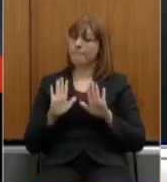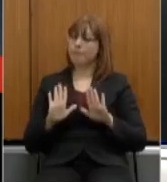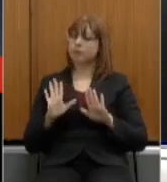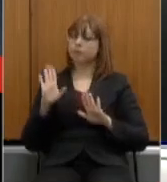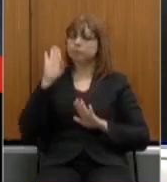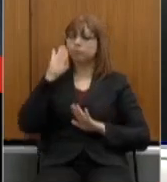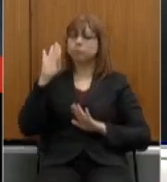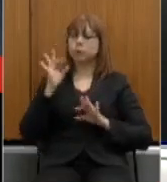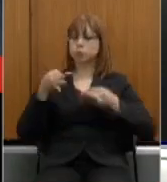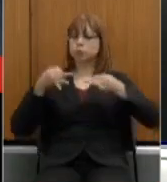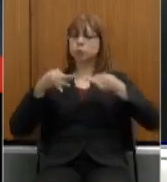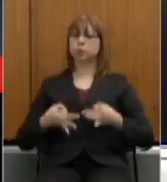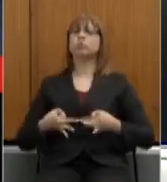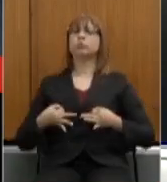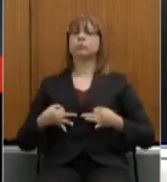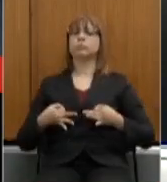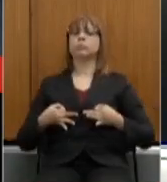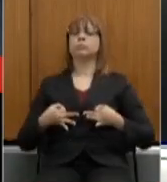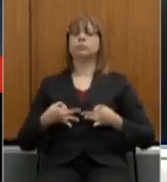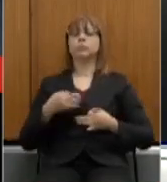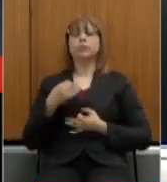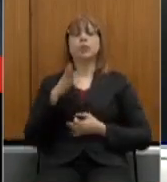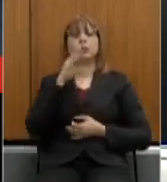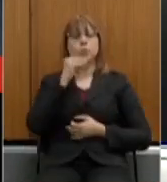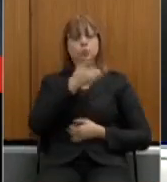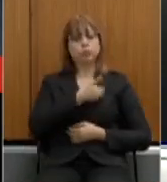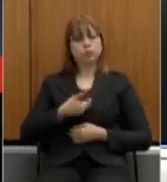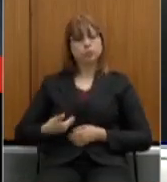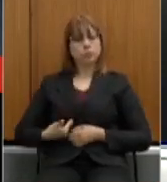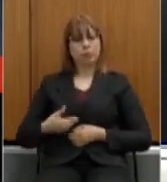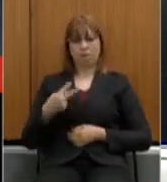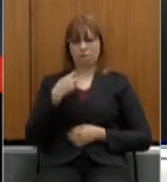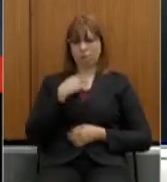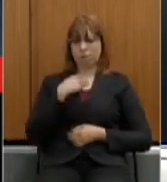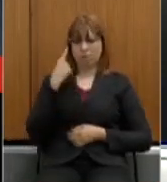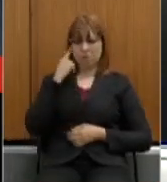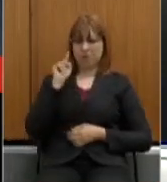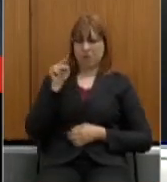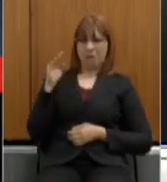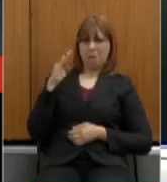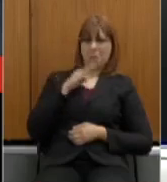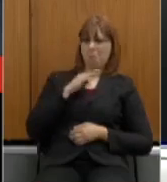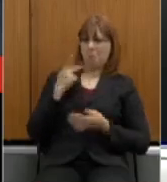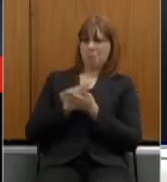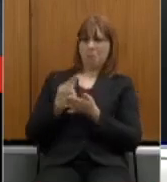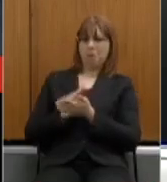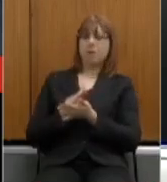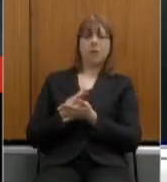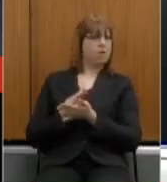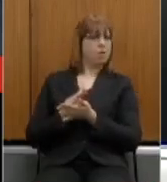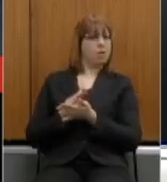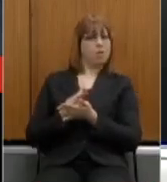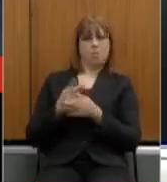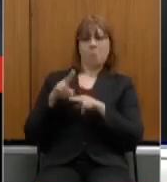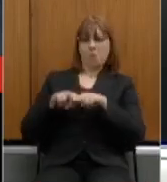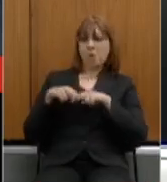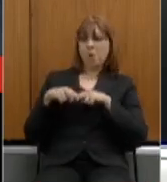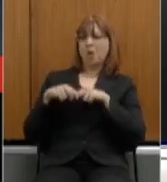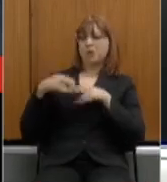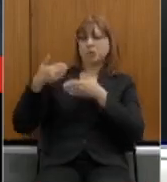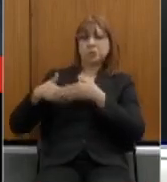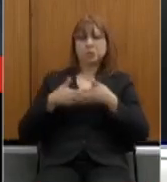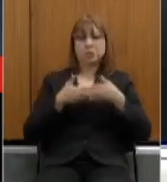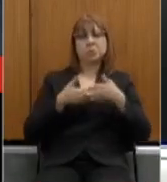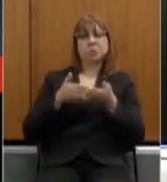justa. Os servidores não podem ser tratados como vilões diante das contas públicas. Importante